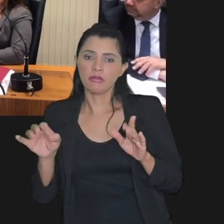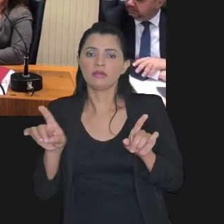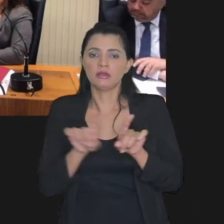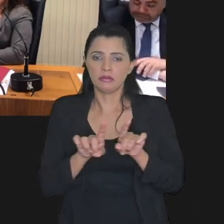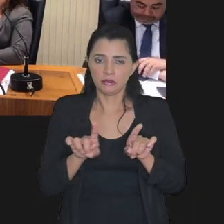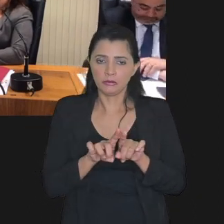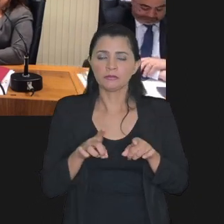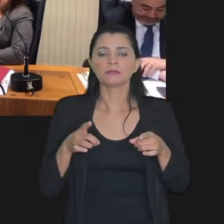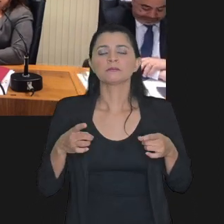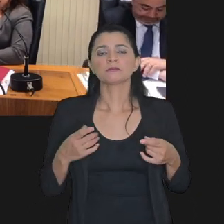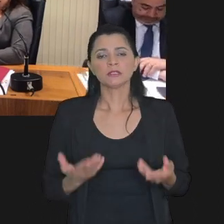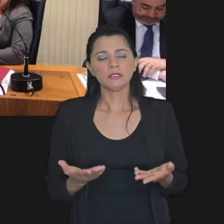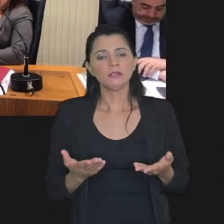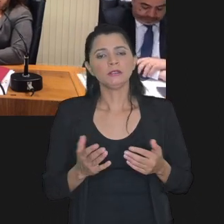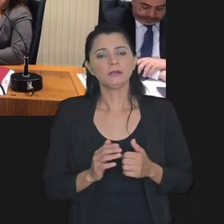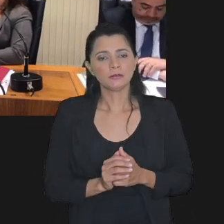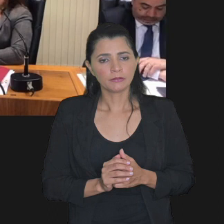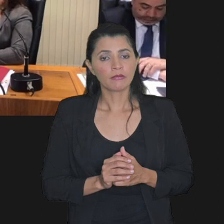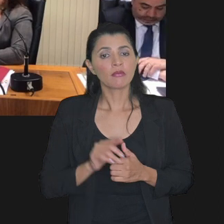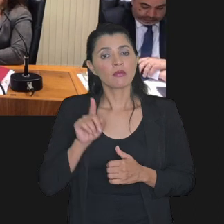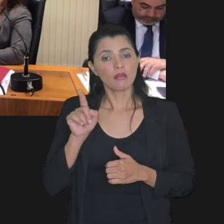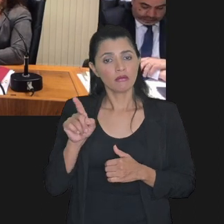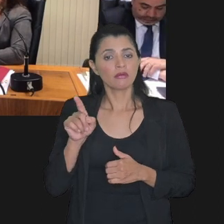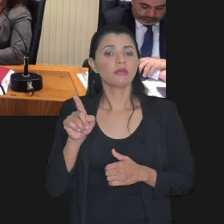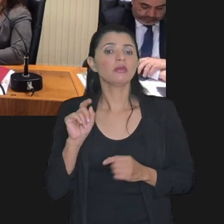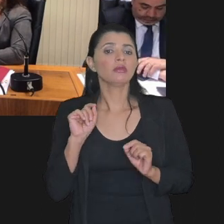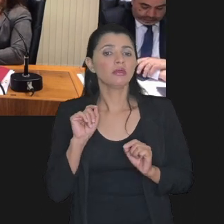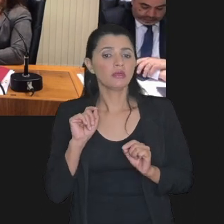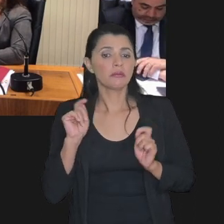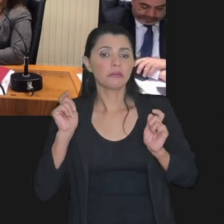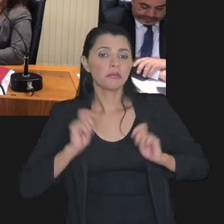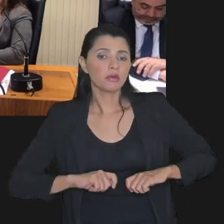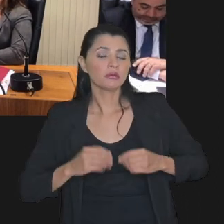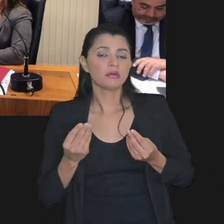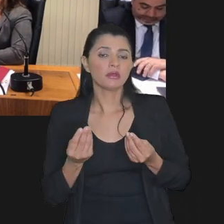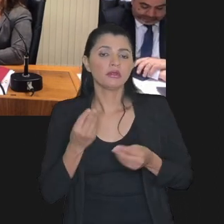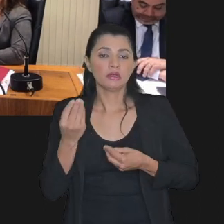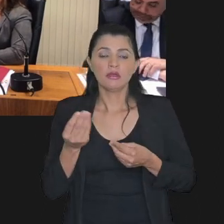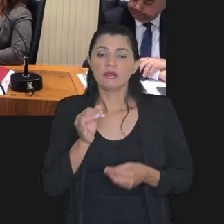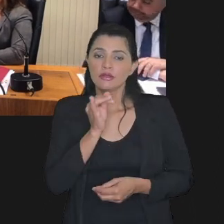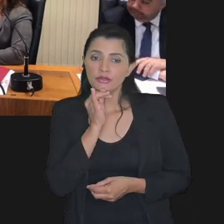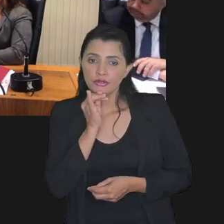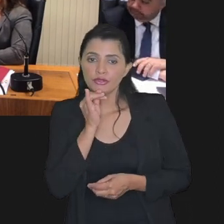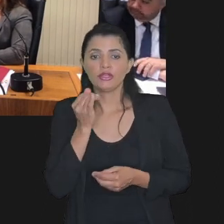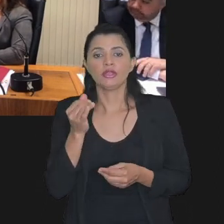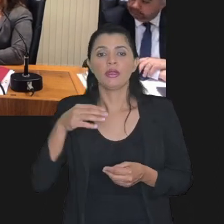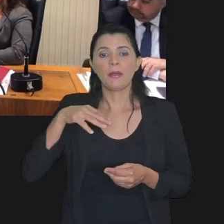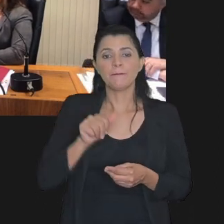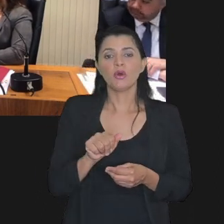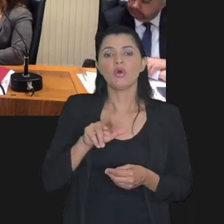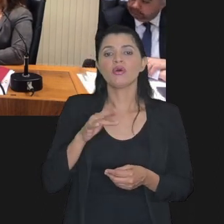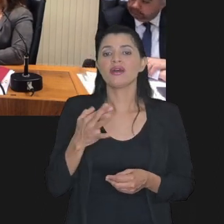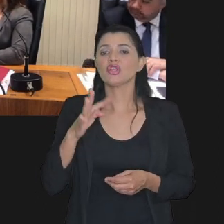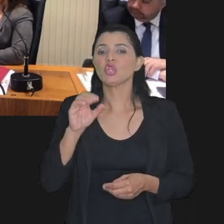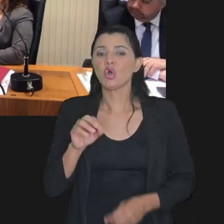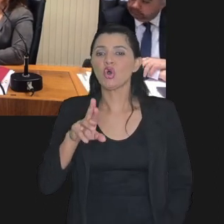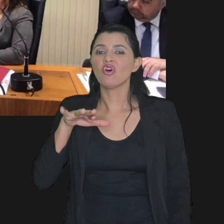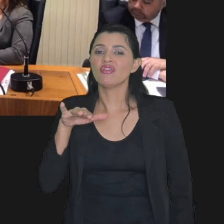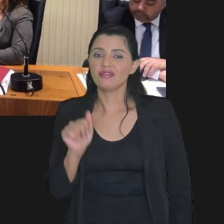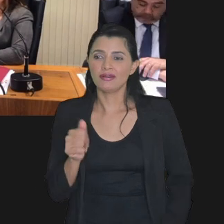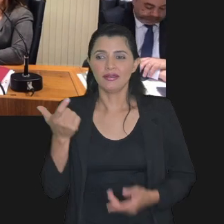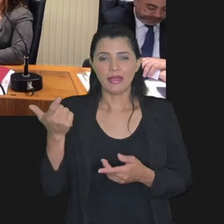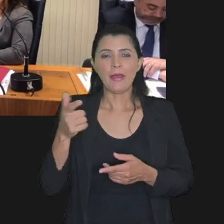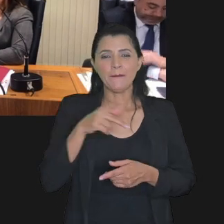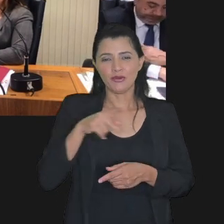e aqui a possibilidade ainda da moratória que a PFN tem que a